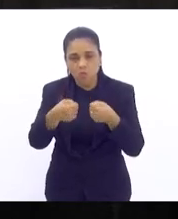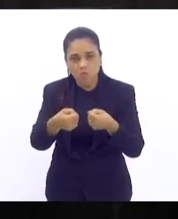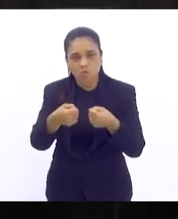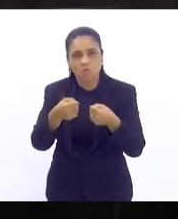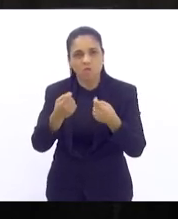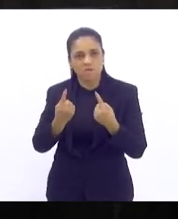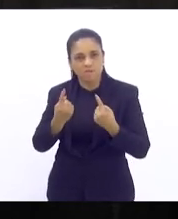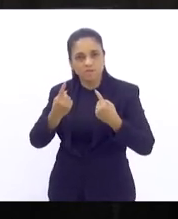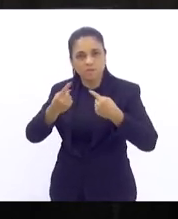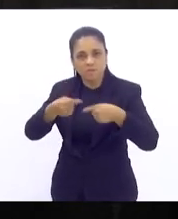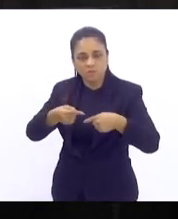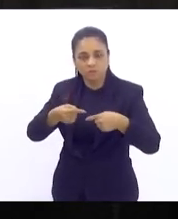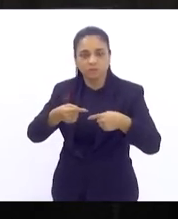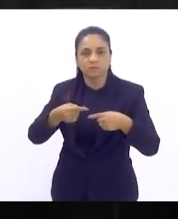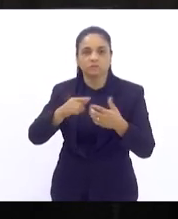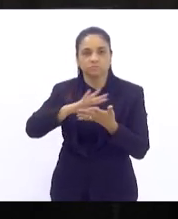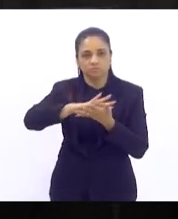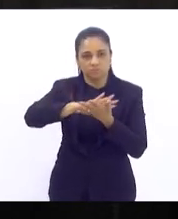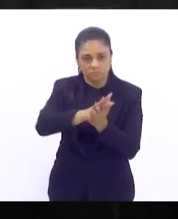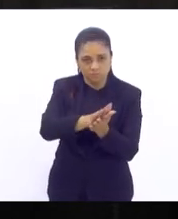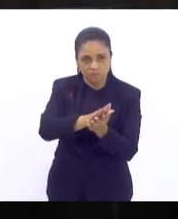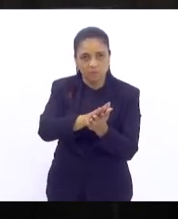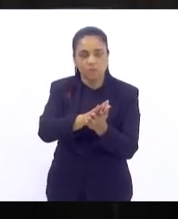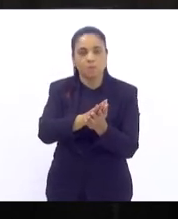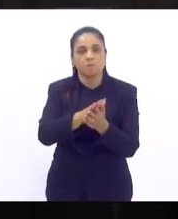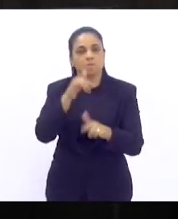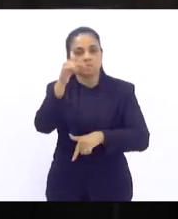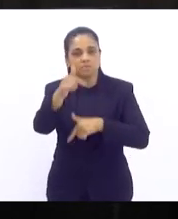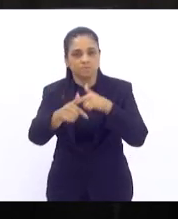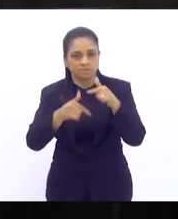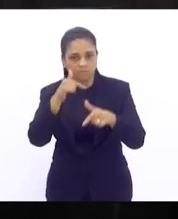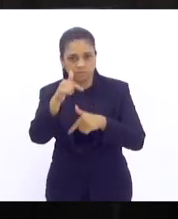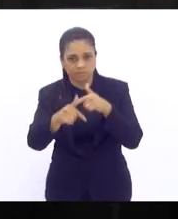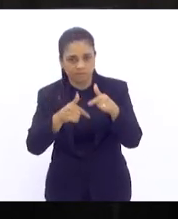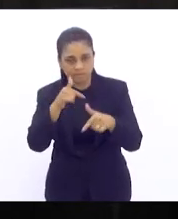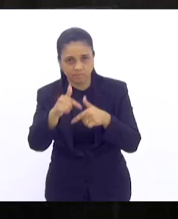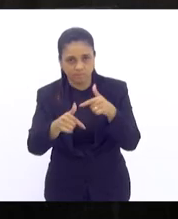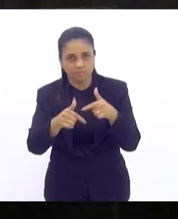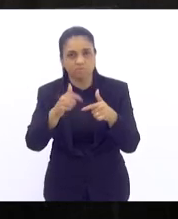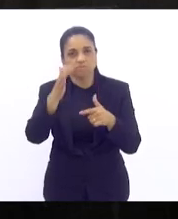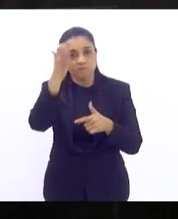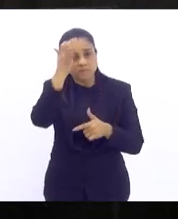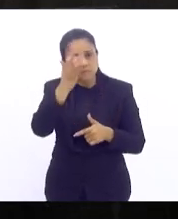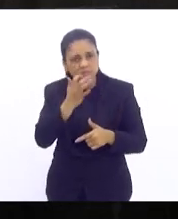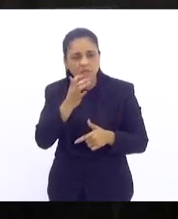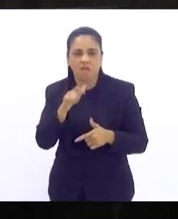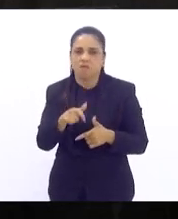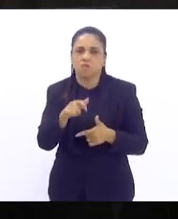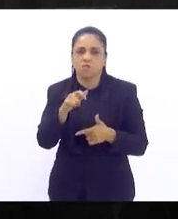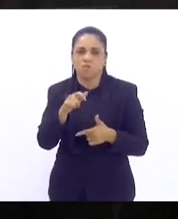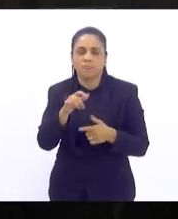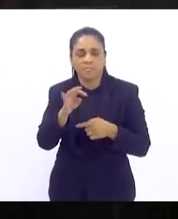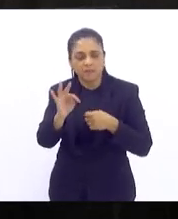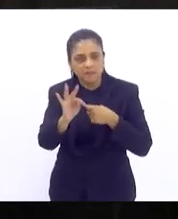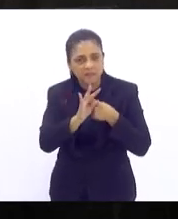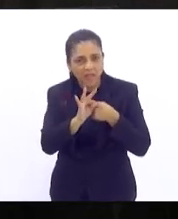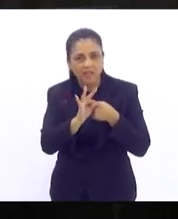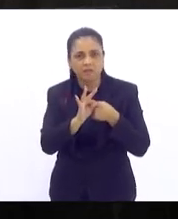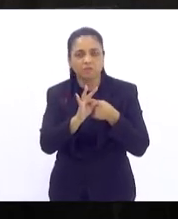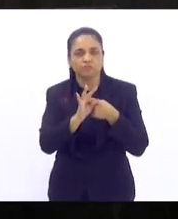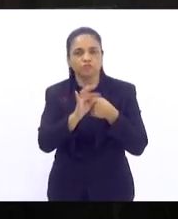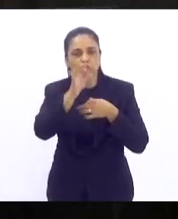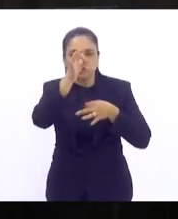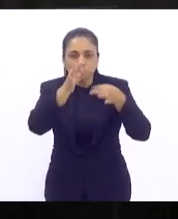casa estará a serviço de um amplo trabalho sério técnico e